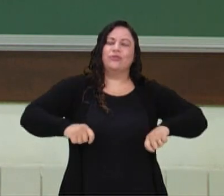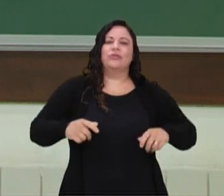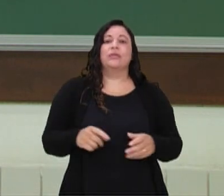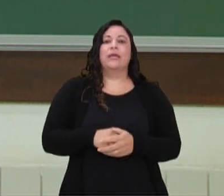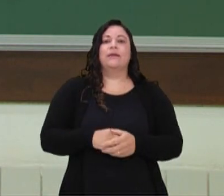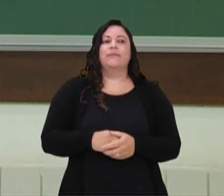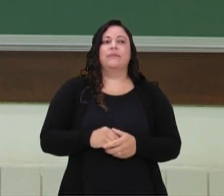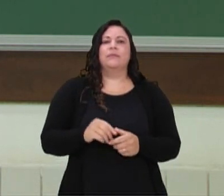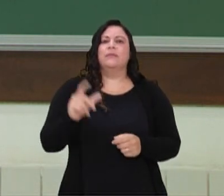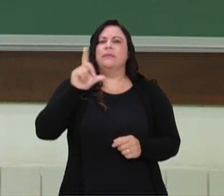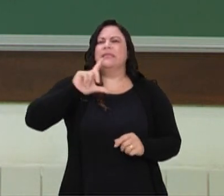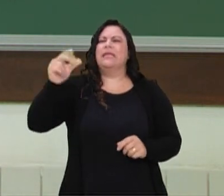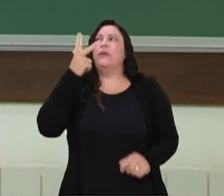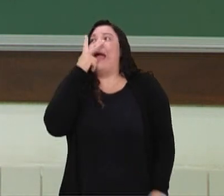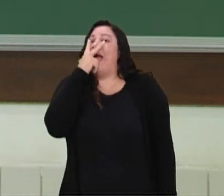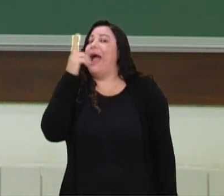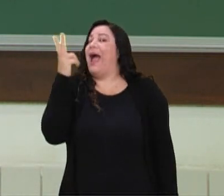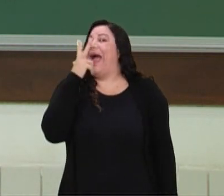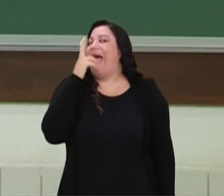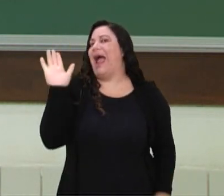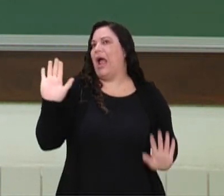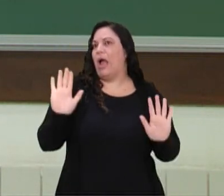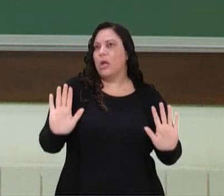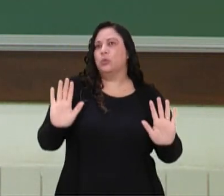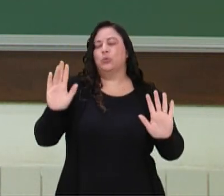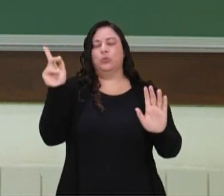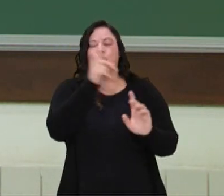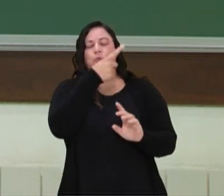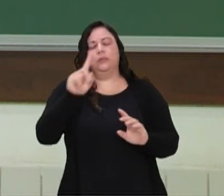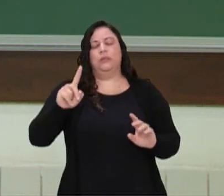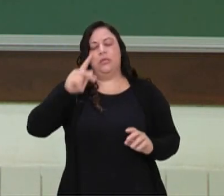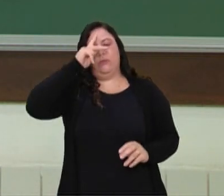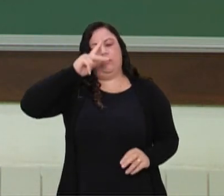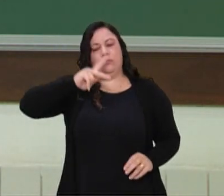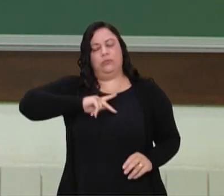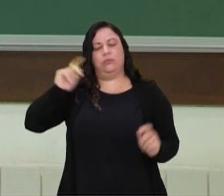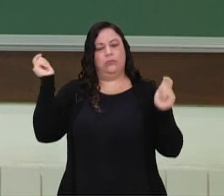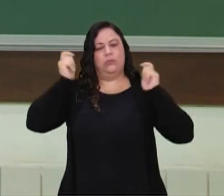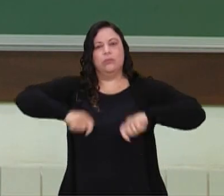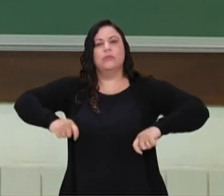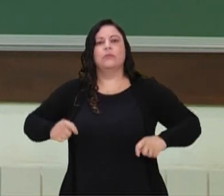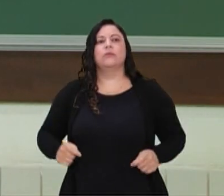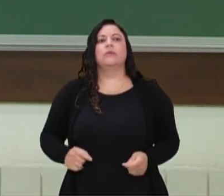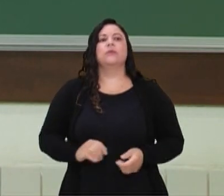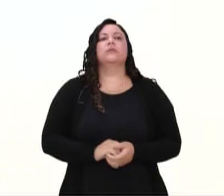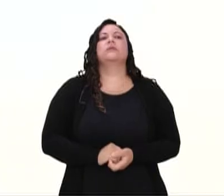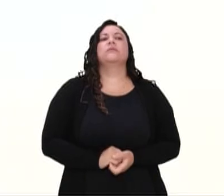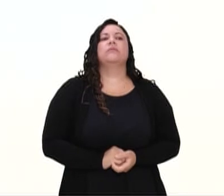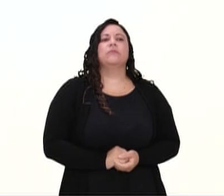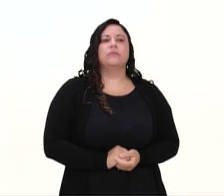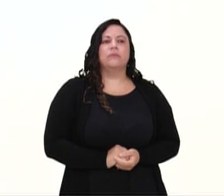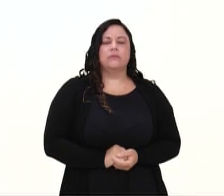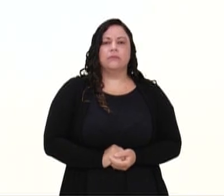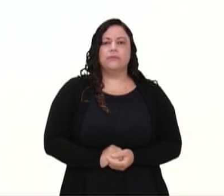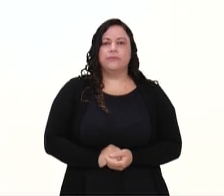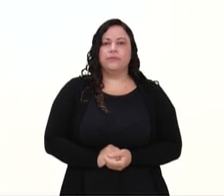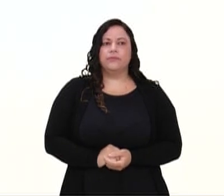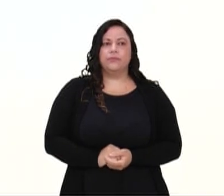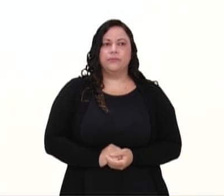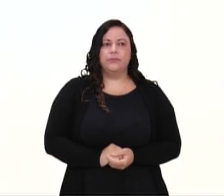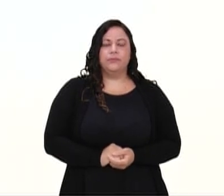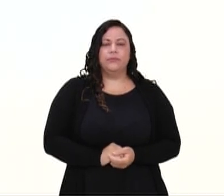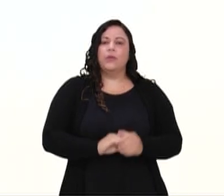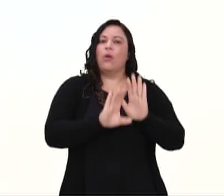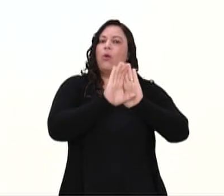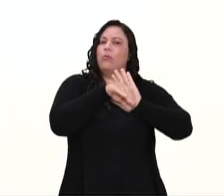Sair do achismo, me conhecer. Então, é muito importante. E aqui a gente trouxe um pouquinho